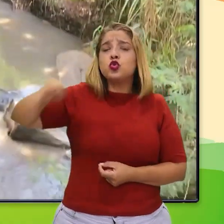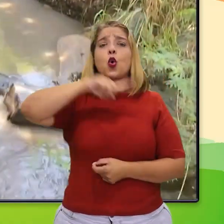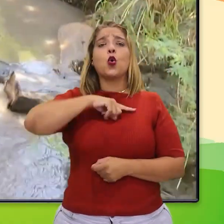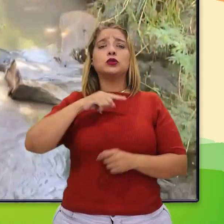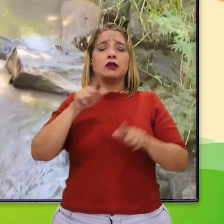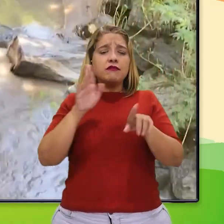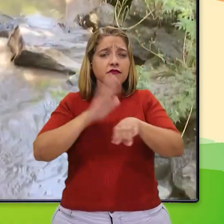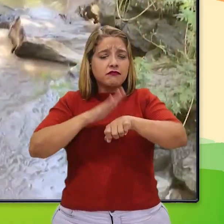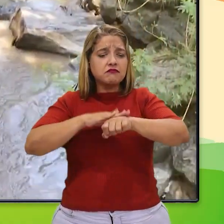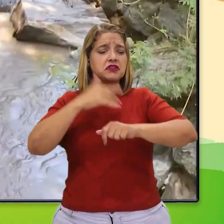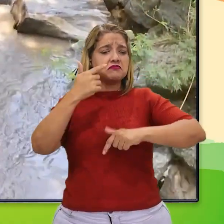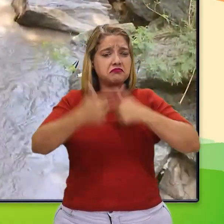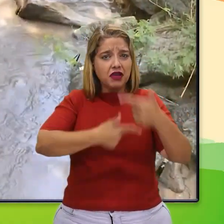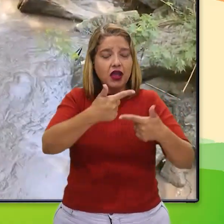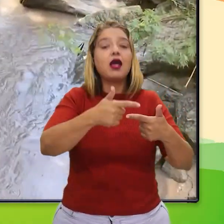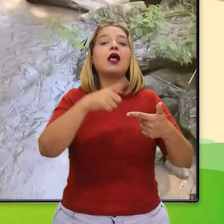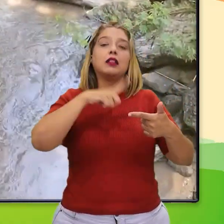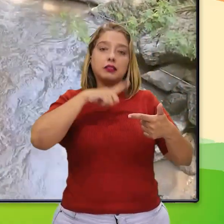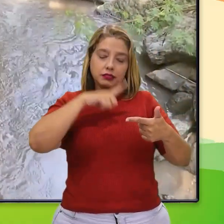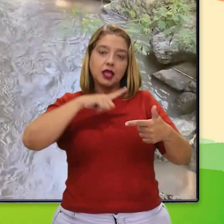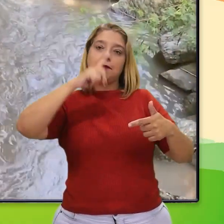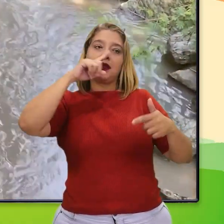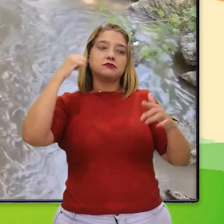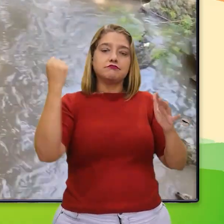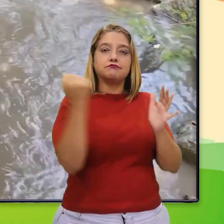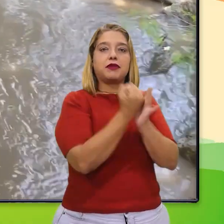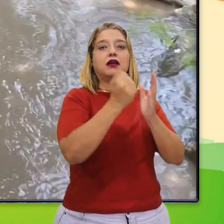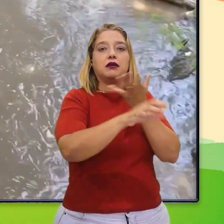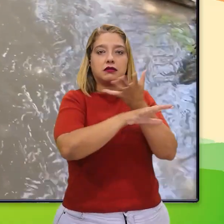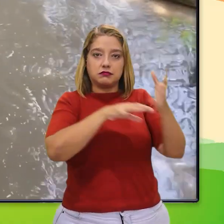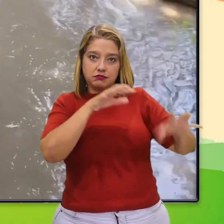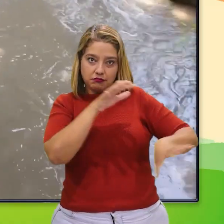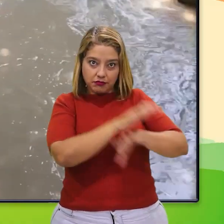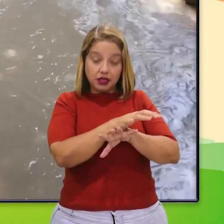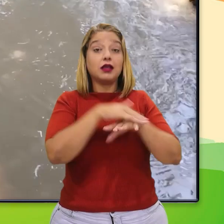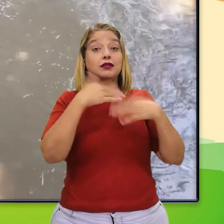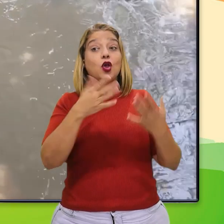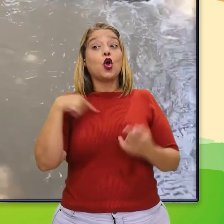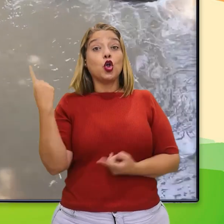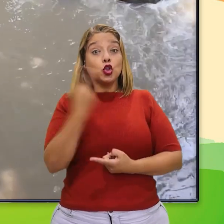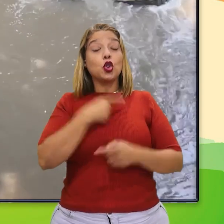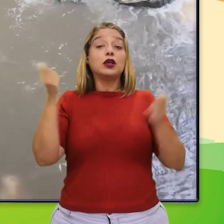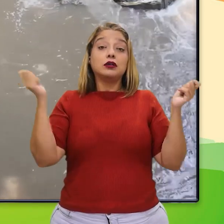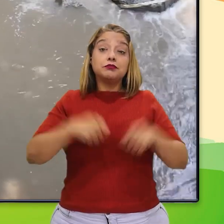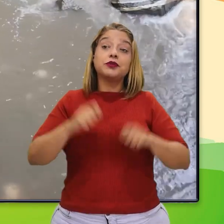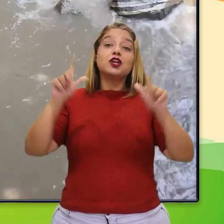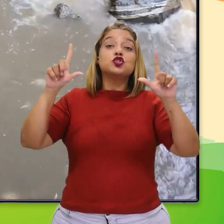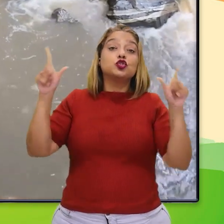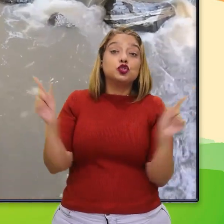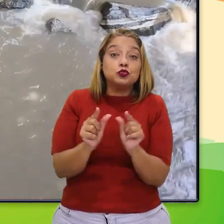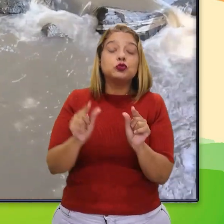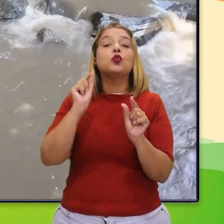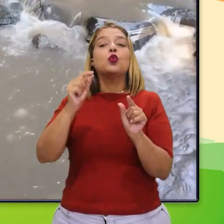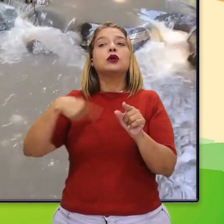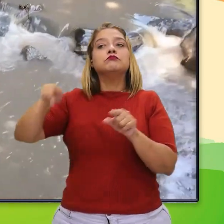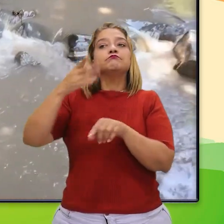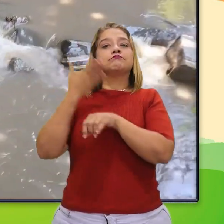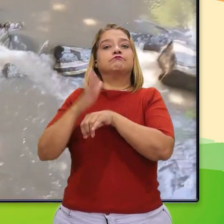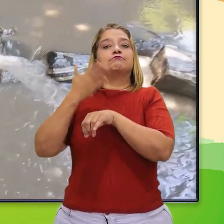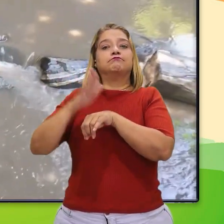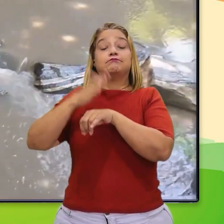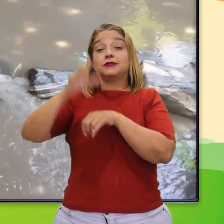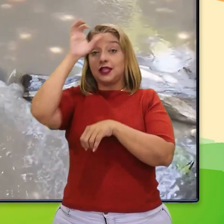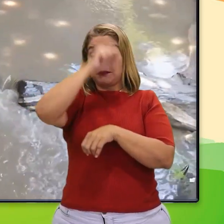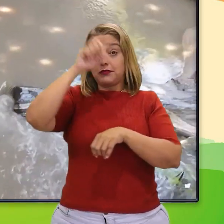Todas as atividades geram impactos ambientais. Entretanto, a gente pode minimizar, através de práticas sustentáveis